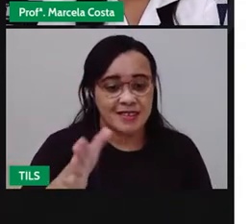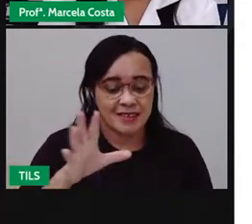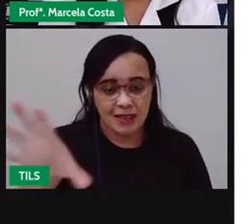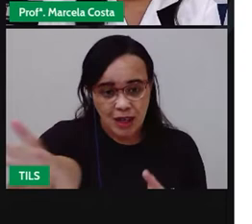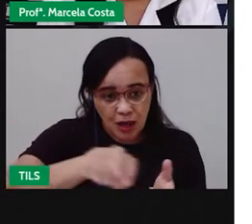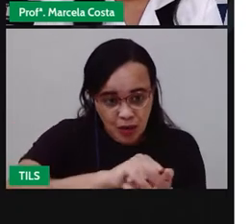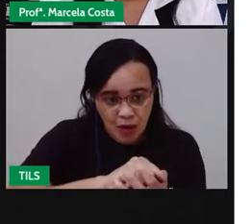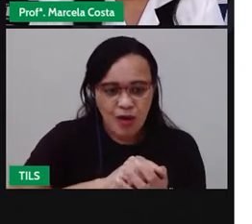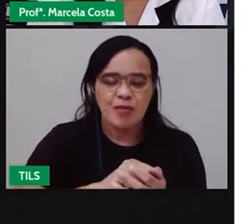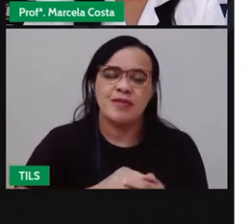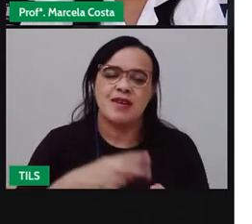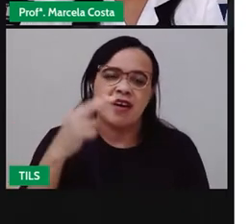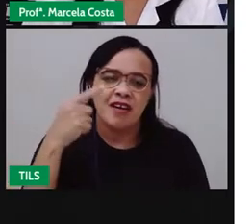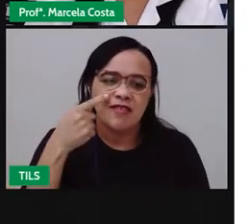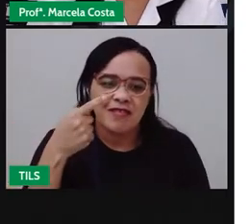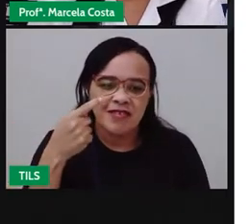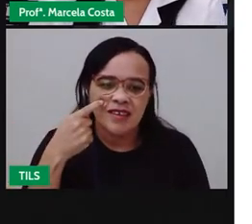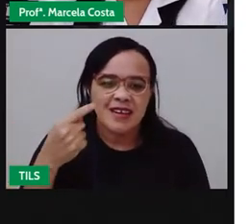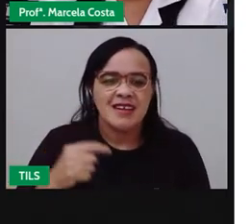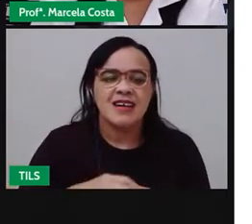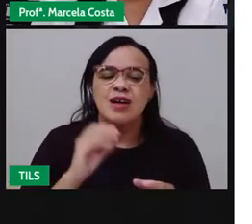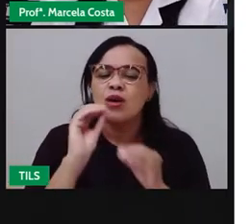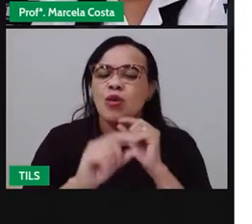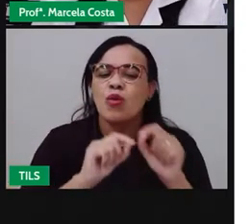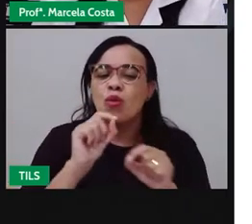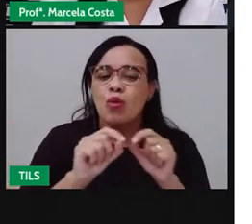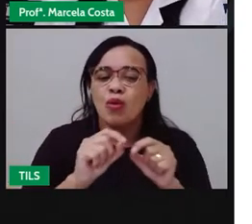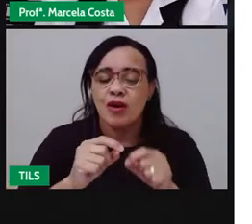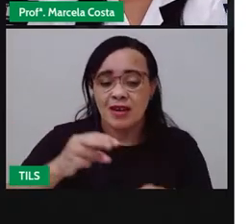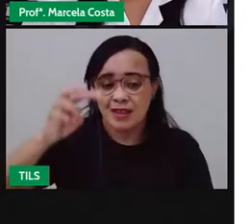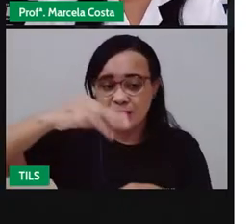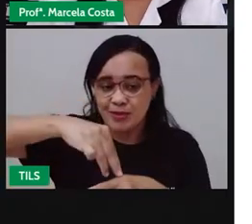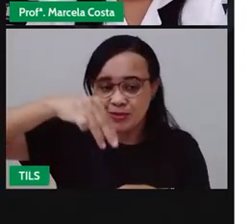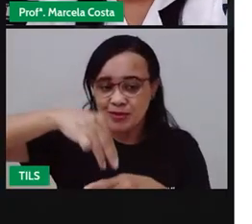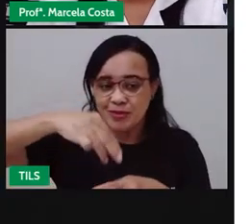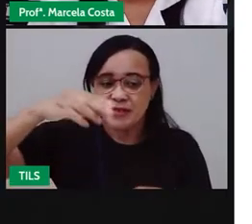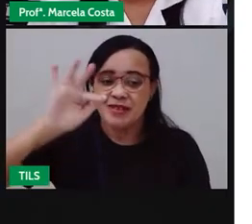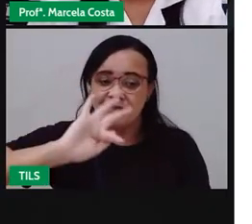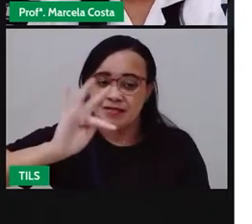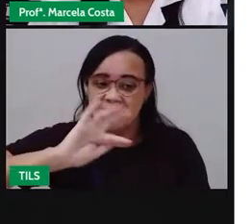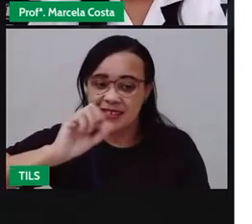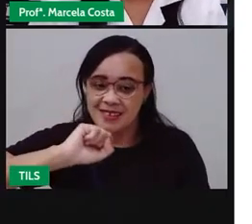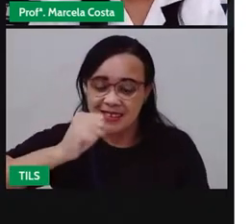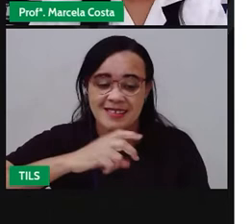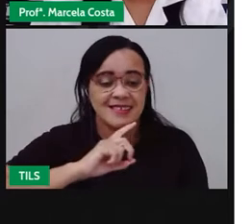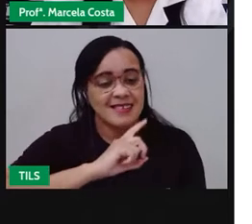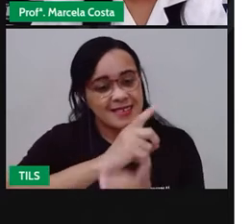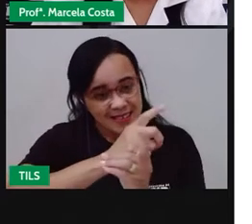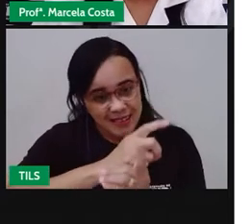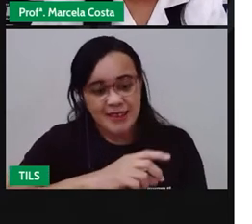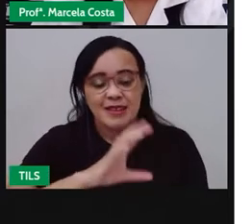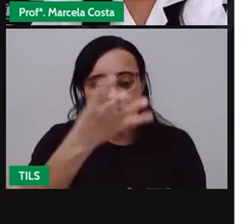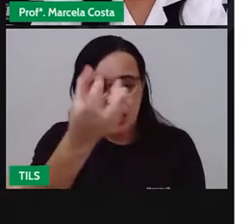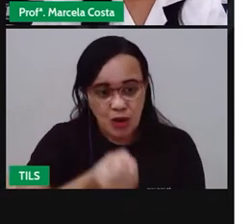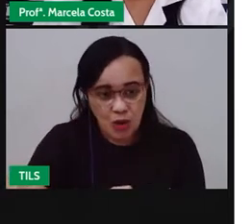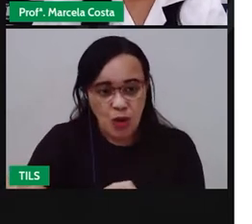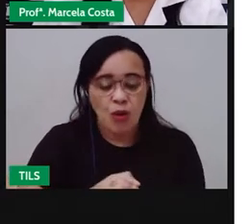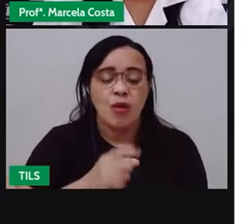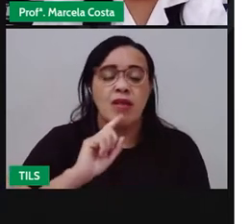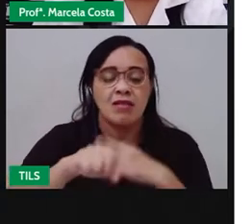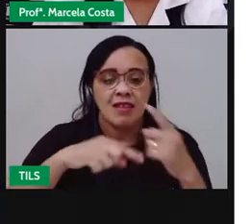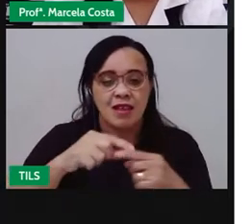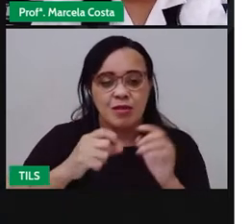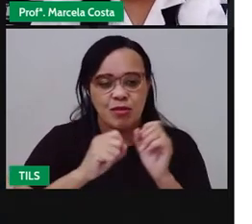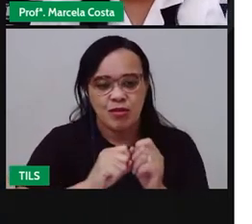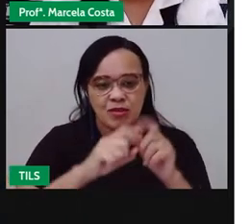ver a localização do município de Feira de Santana. Você pode copiar esse link lá no